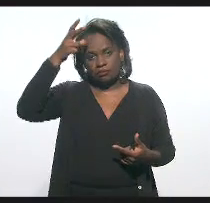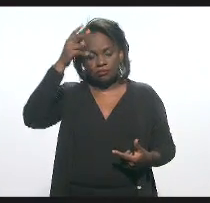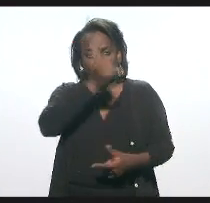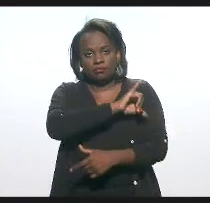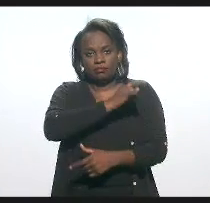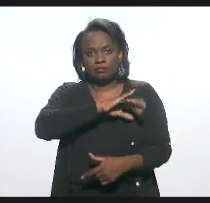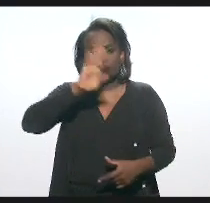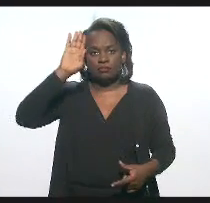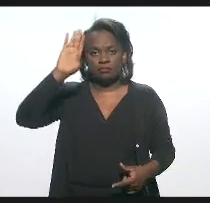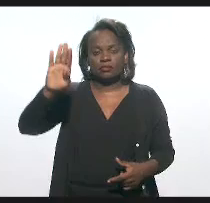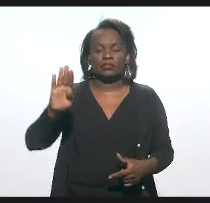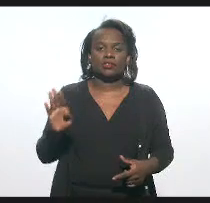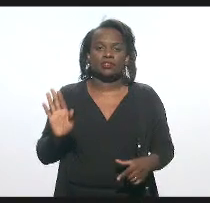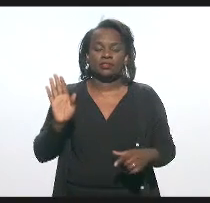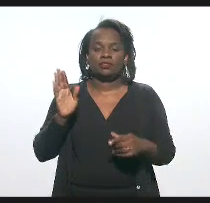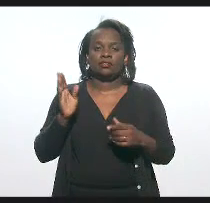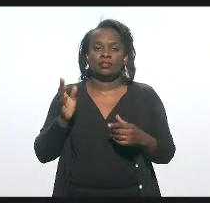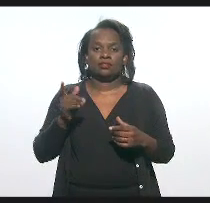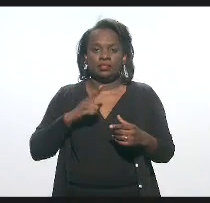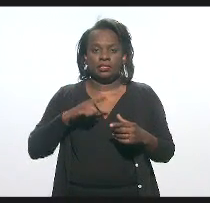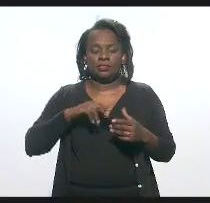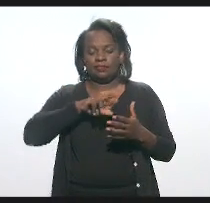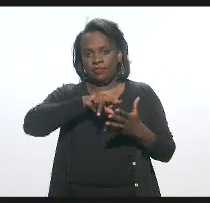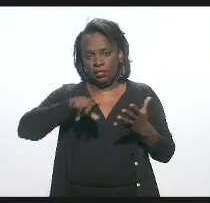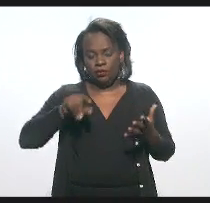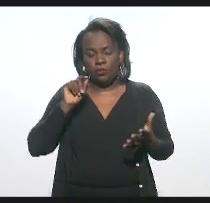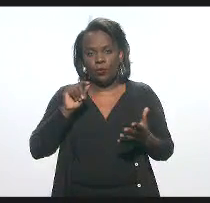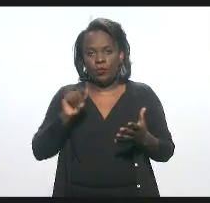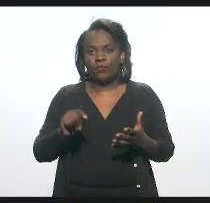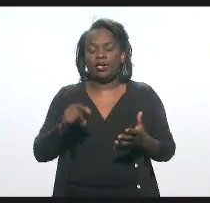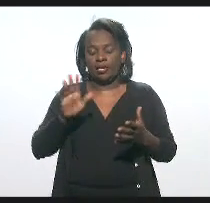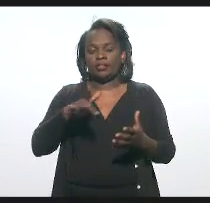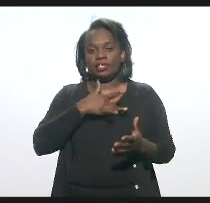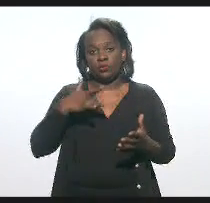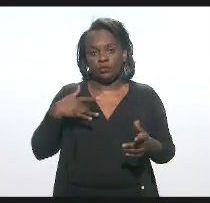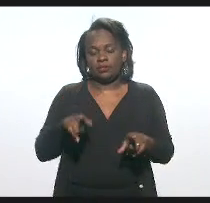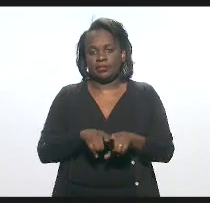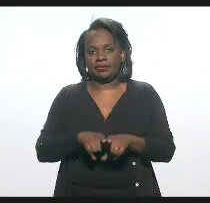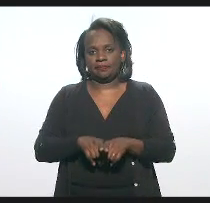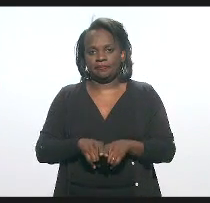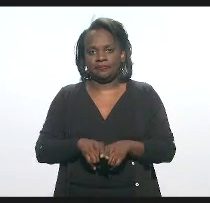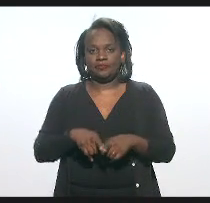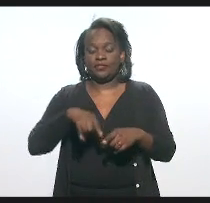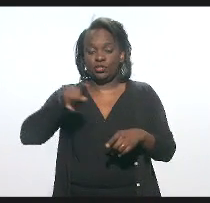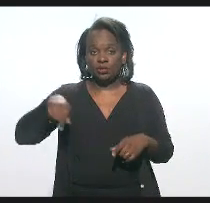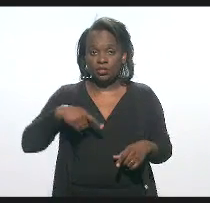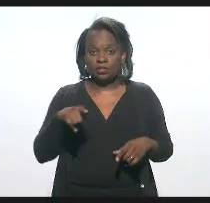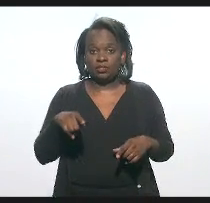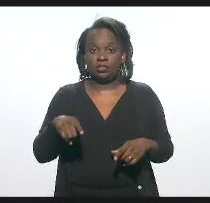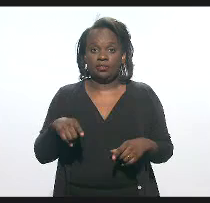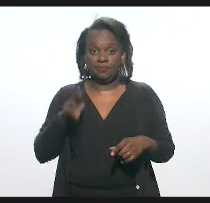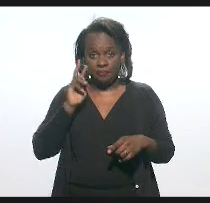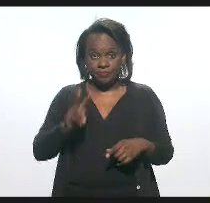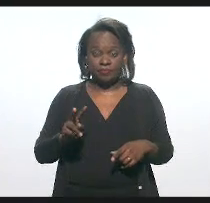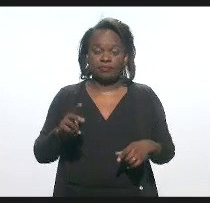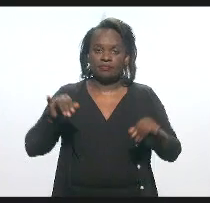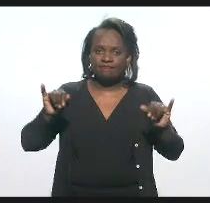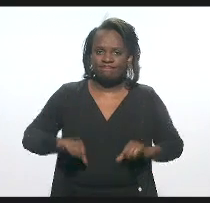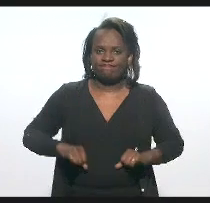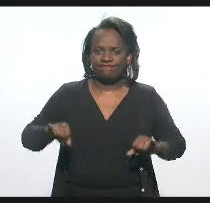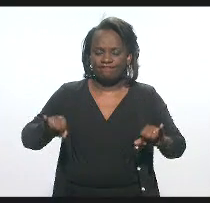principalmente, dentre várias delas, na questão da saúde. Nós vimos aí o